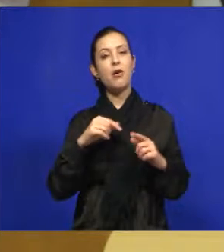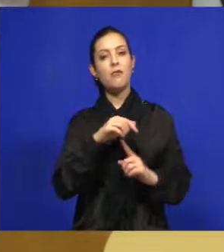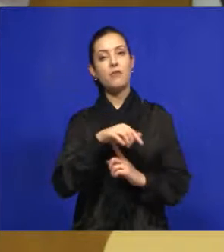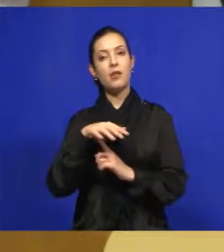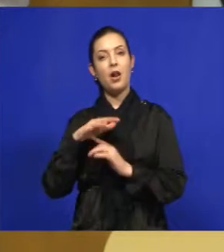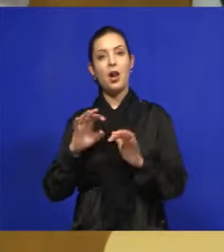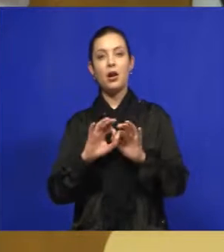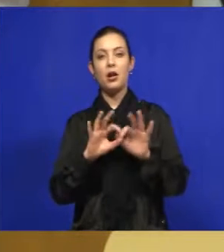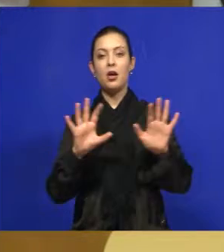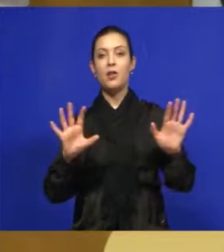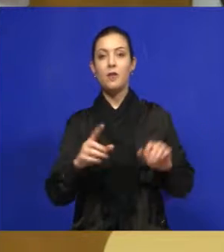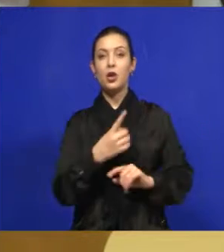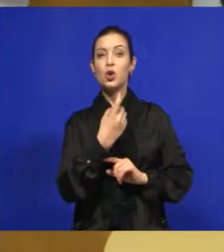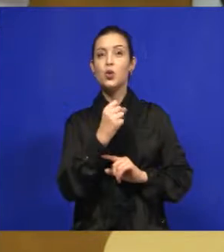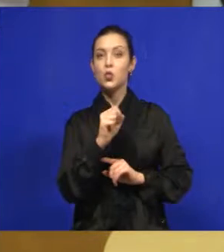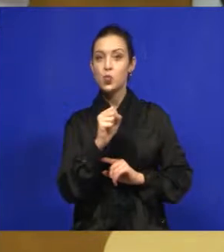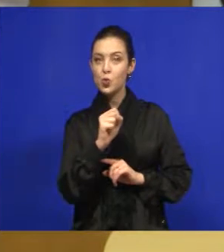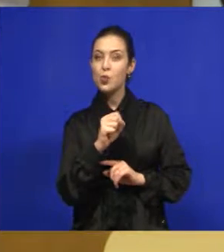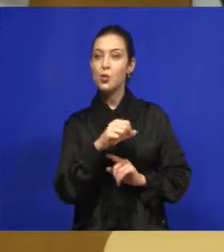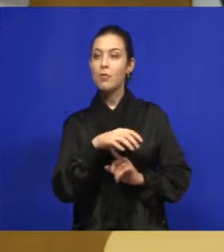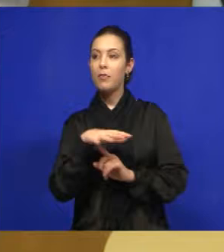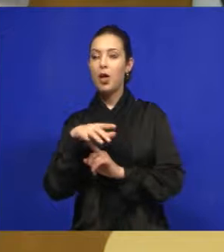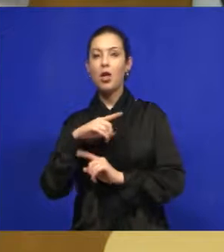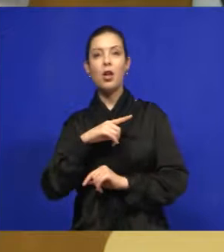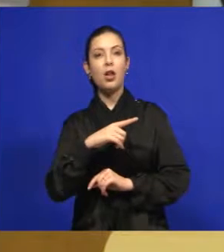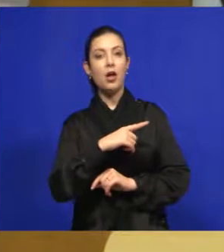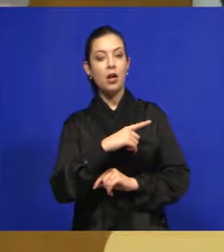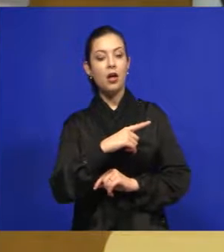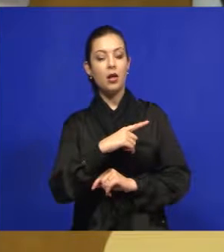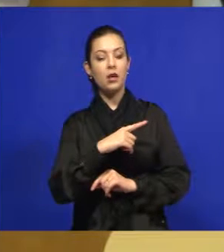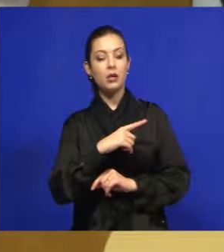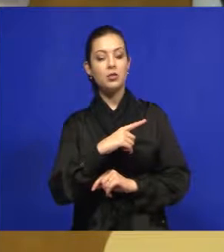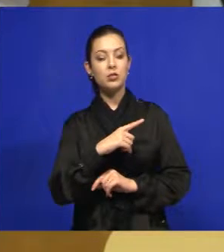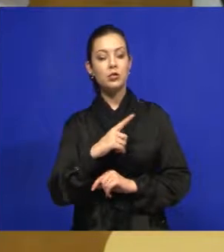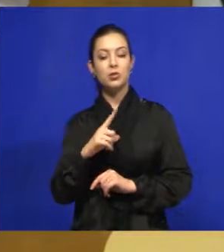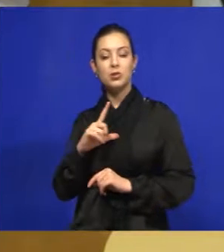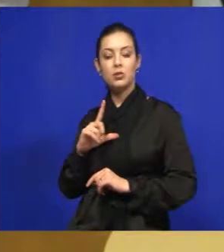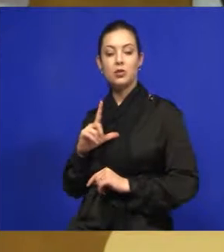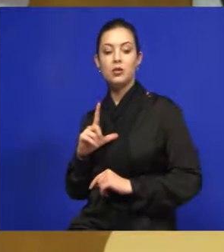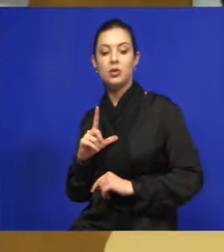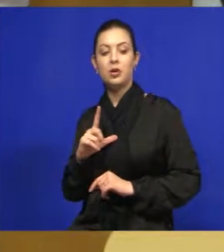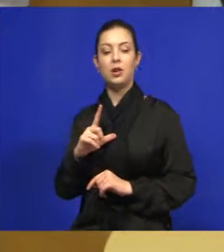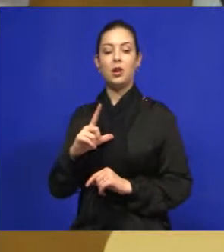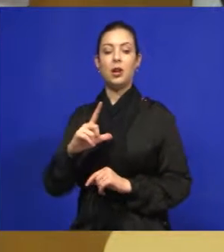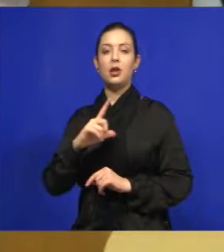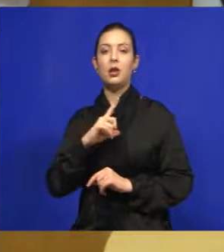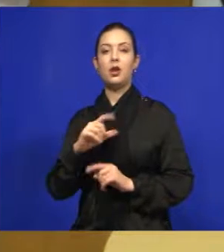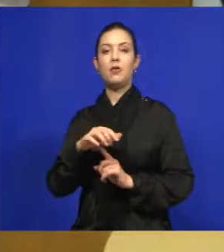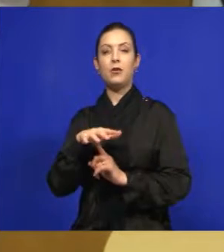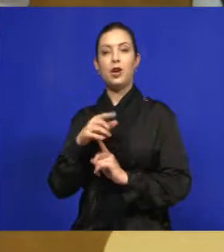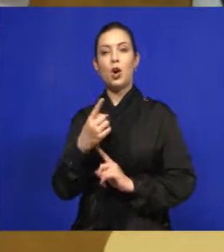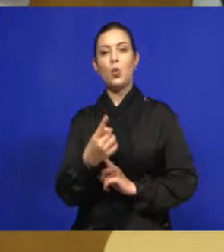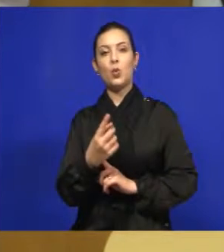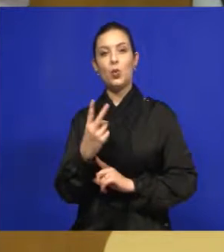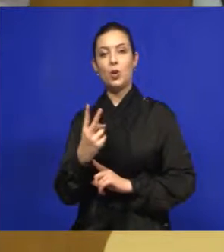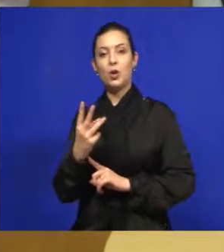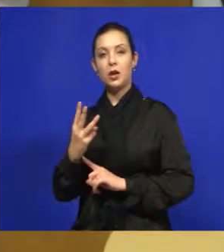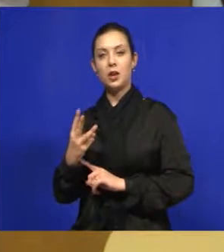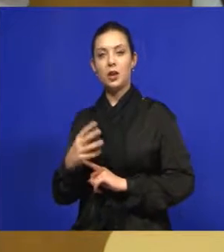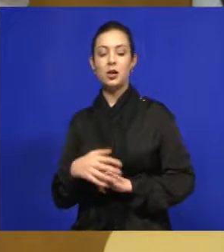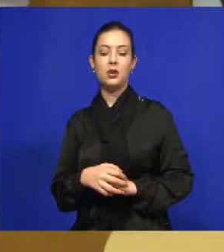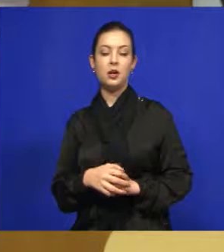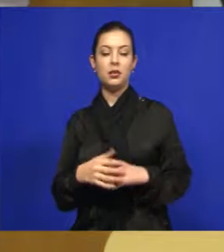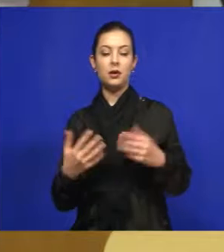18 feiras, né, Derbal? São 18 feiras livres. Tem a feira 1, feira 2 e feira 3.